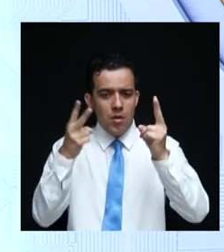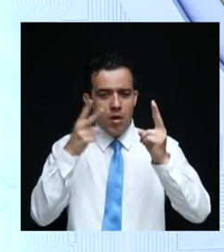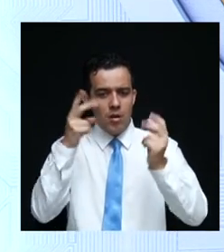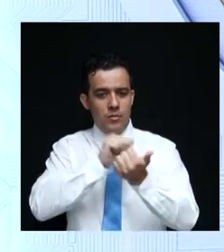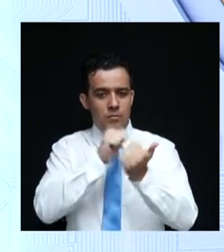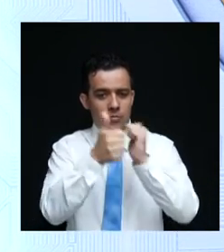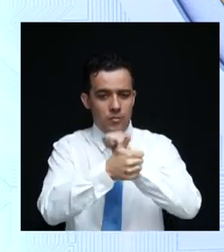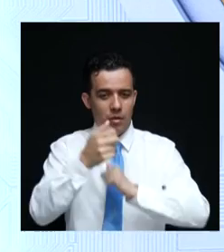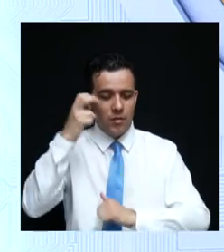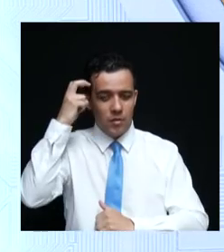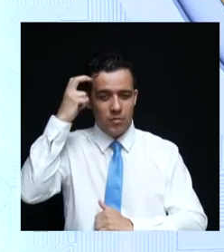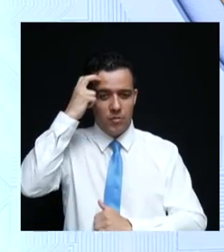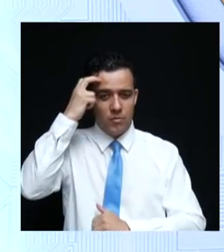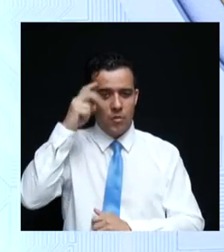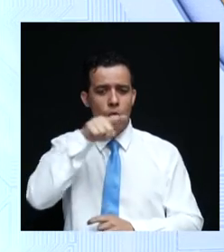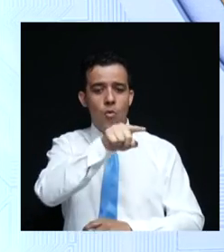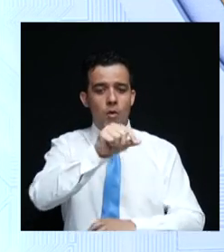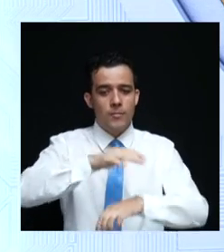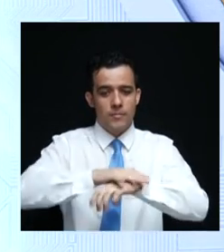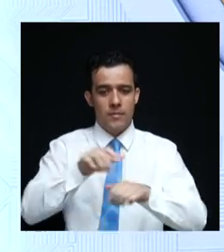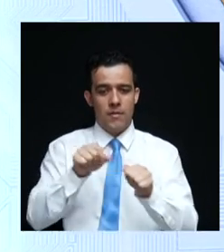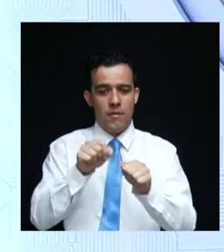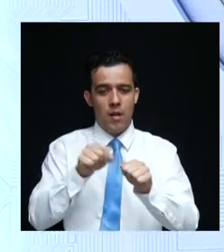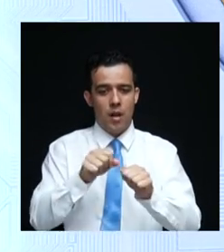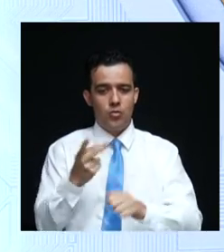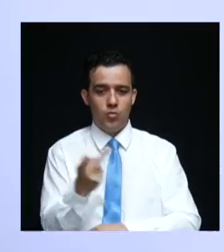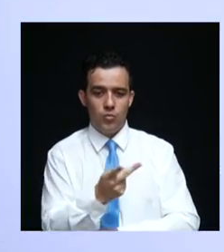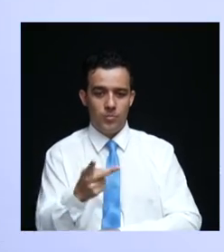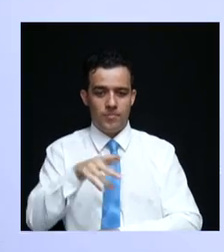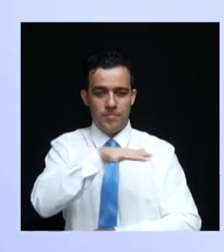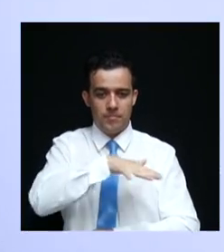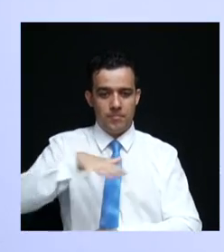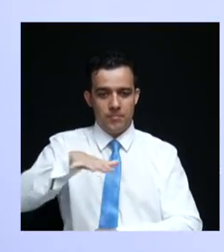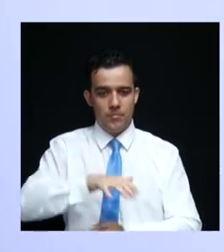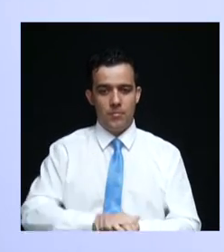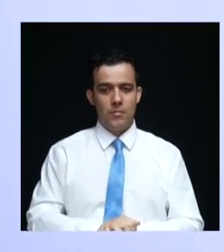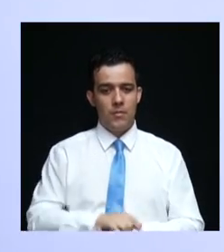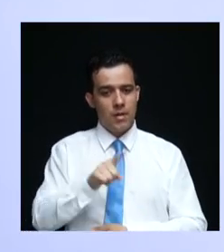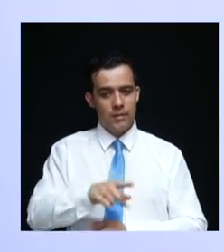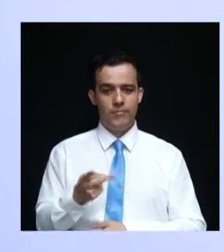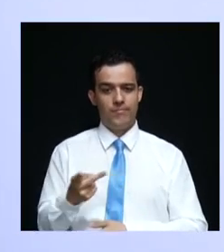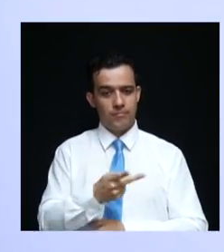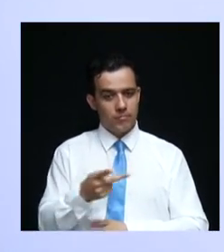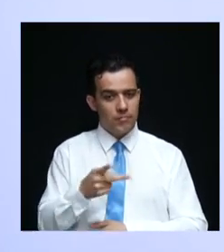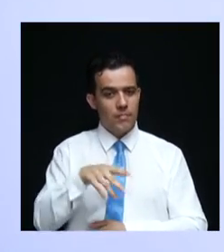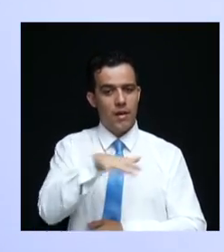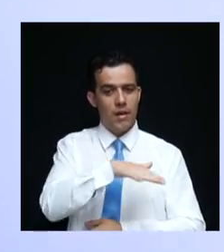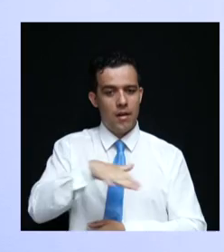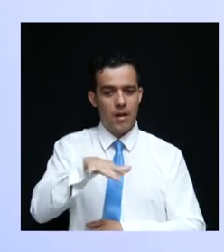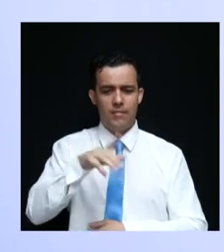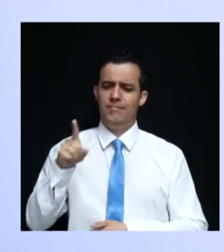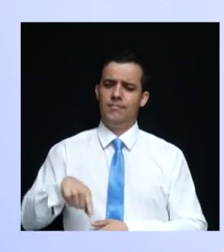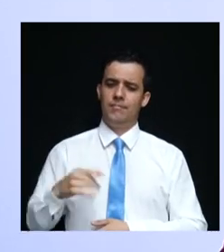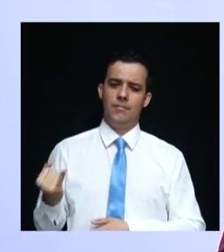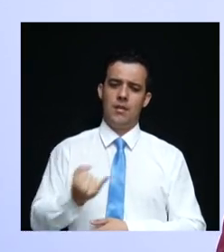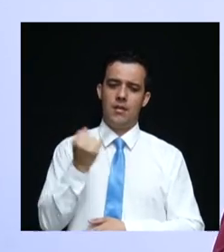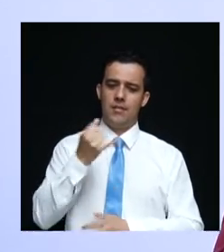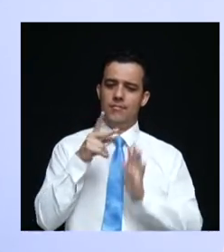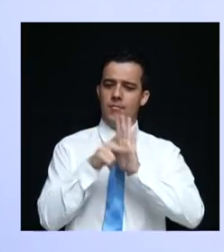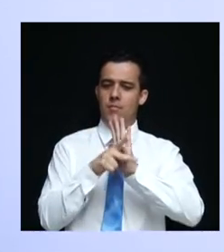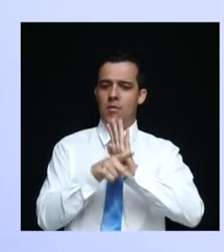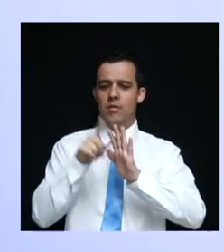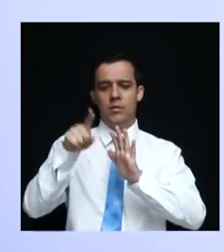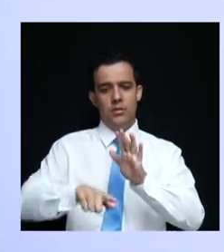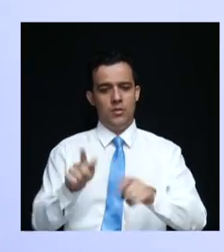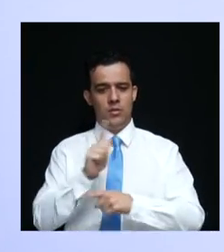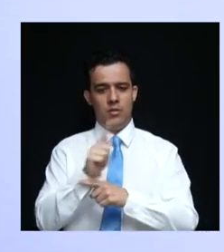cultura. O que a senhora faria nessas duas áreas? Essas são duas áreas que são importantíssimas para o projeto de